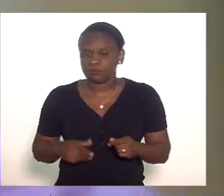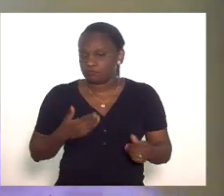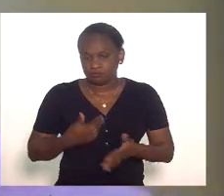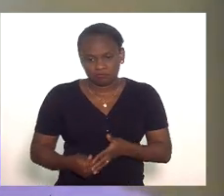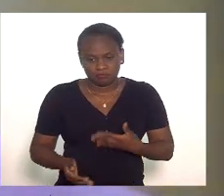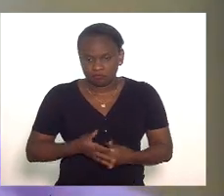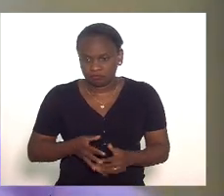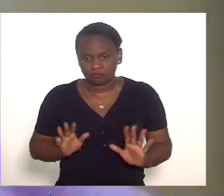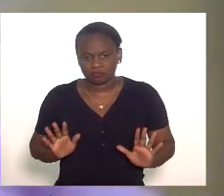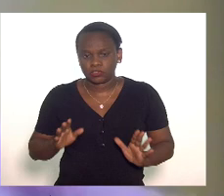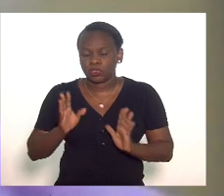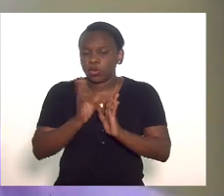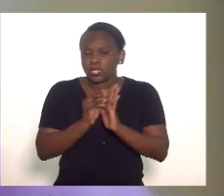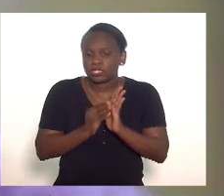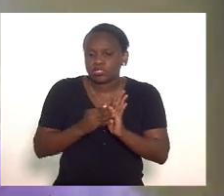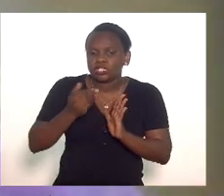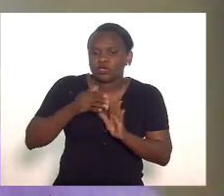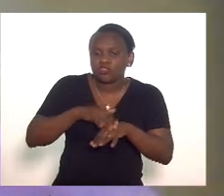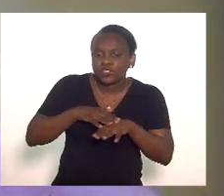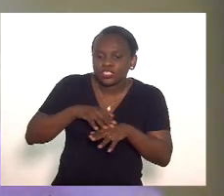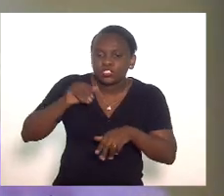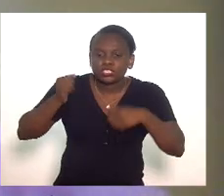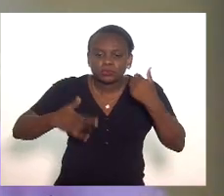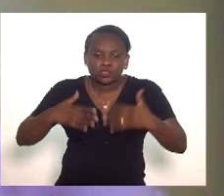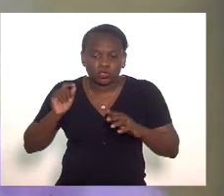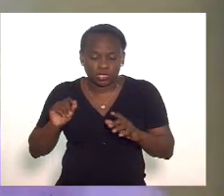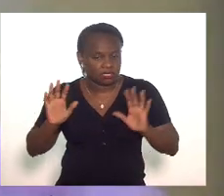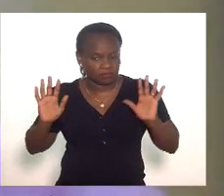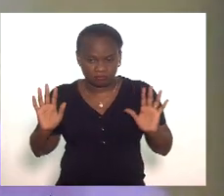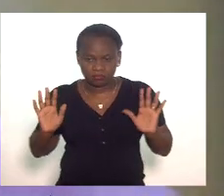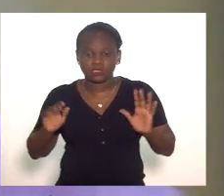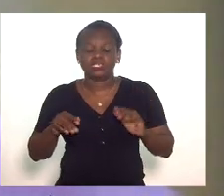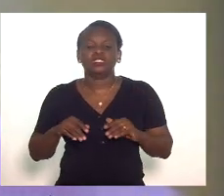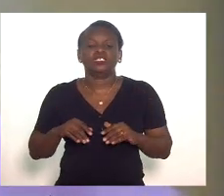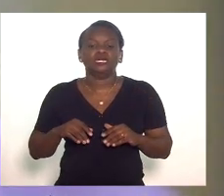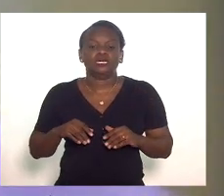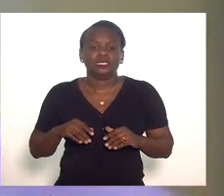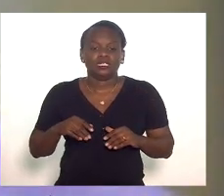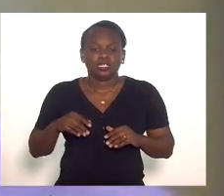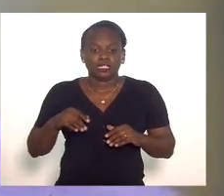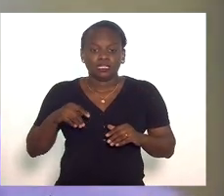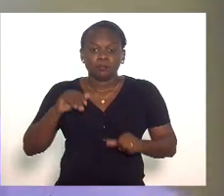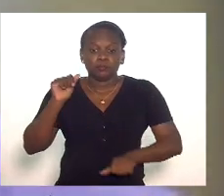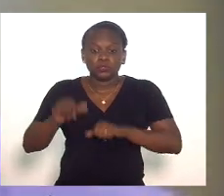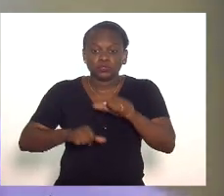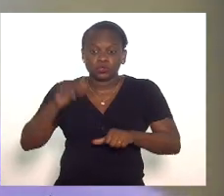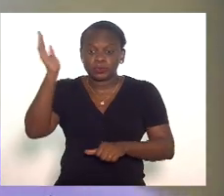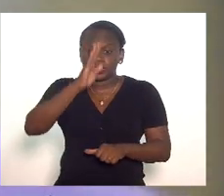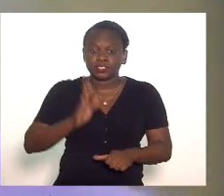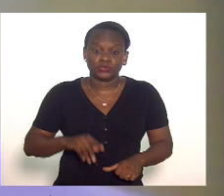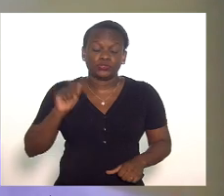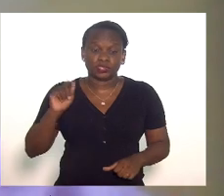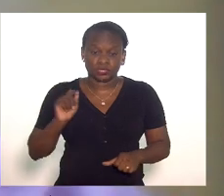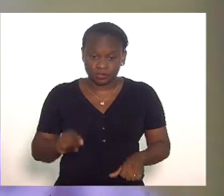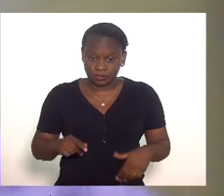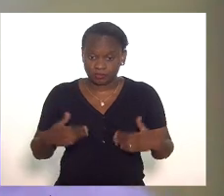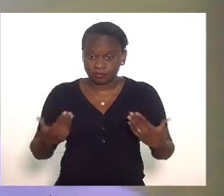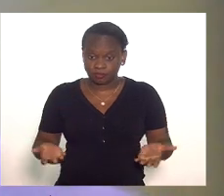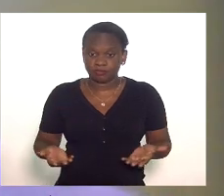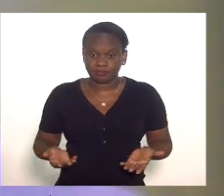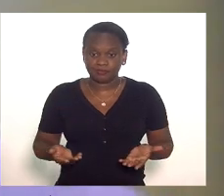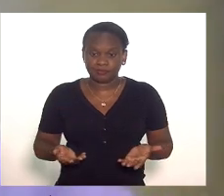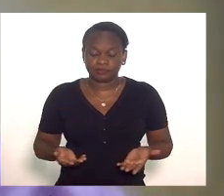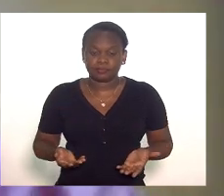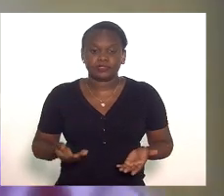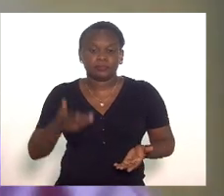independentemente do conteúdo da conversa deputada marta rocha no que se transformou o brasil o que se transformou o